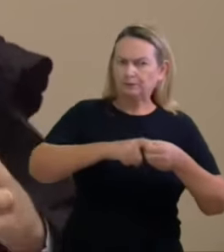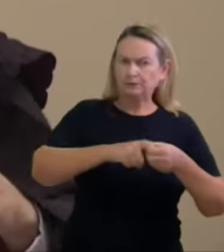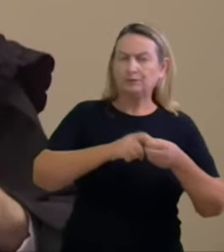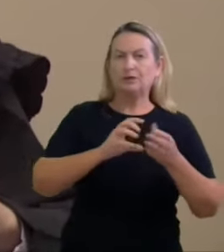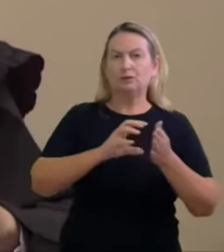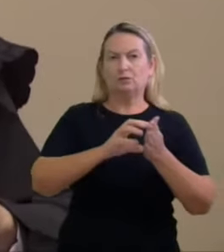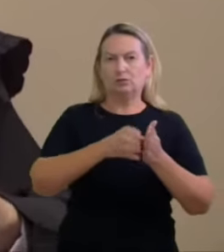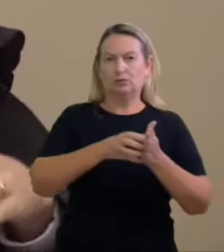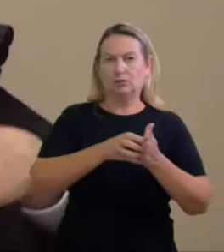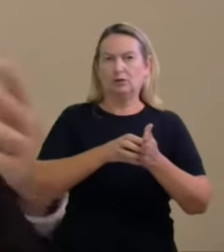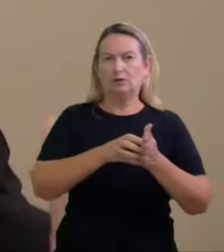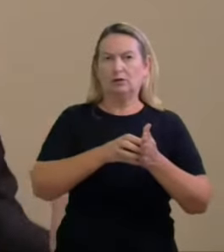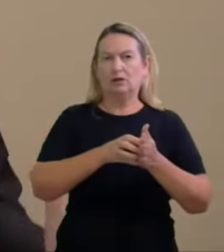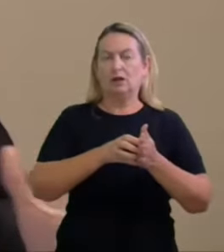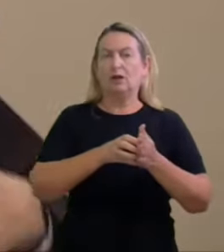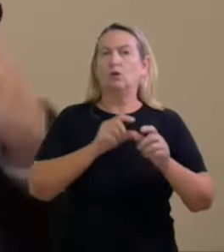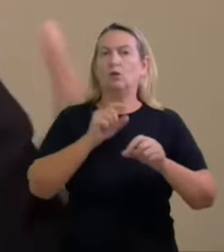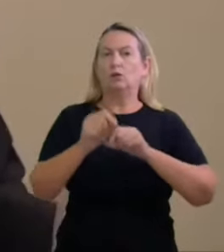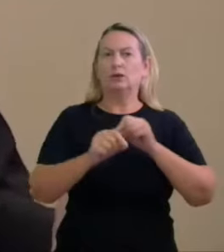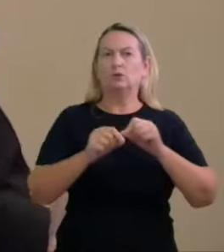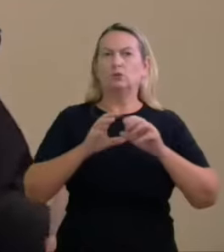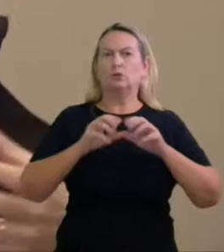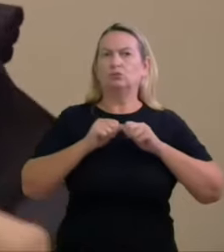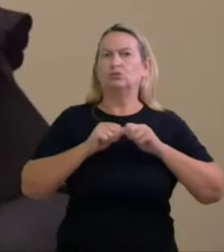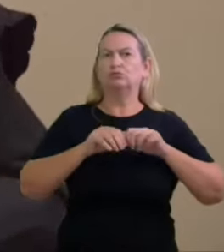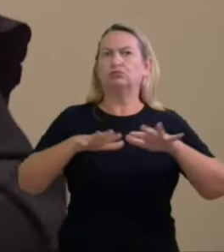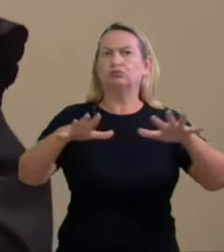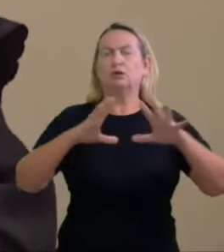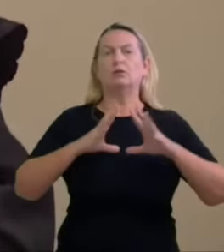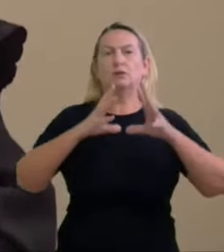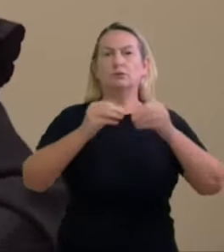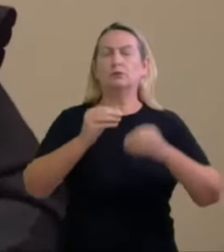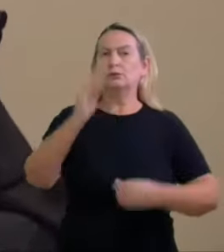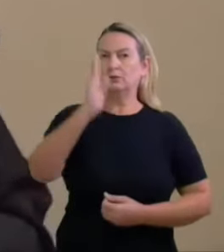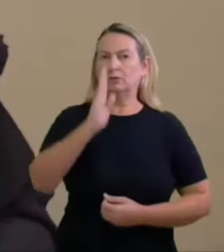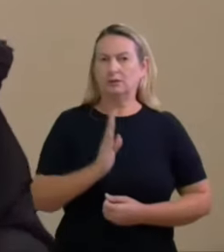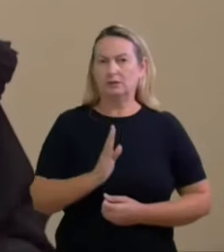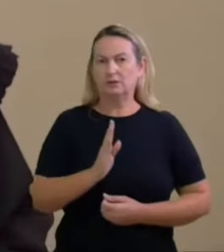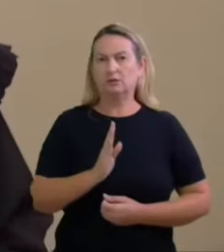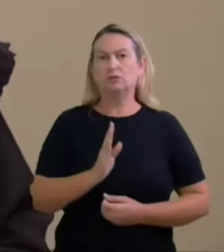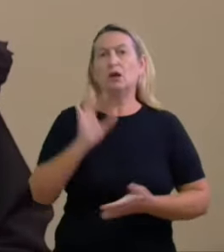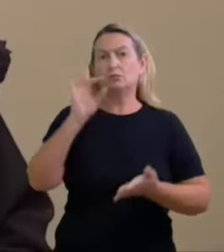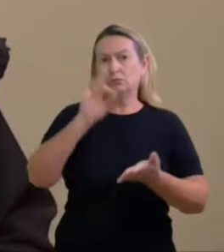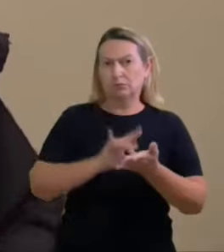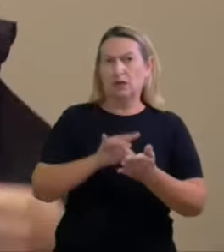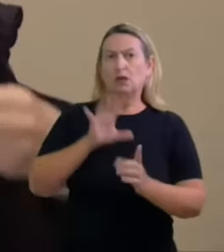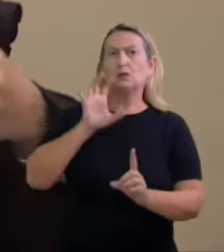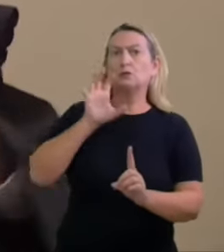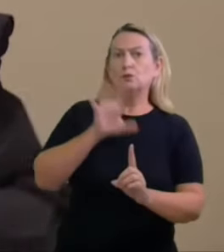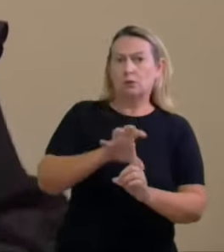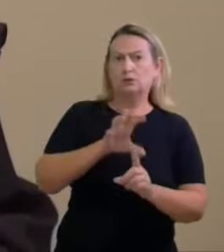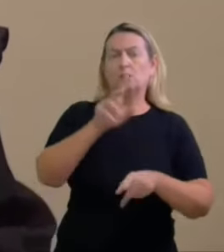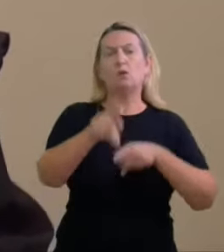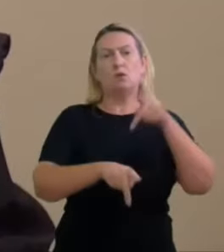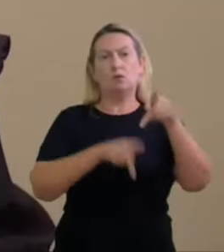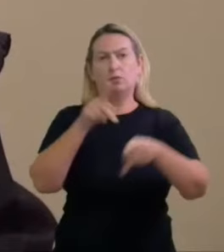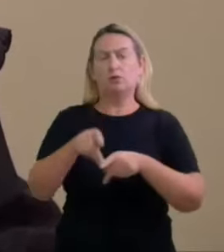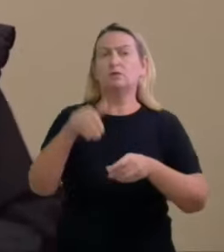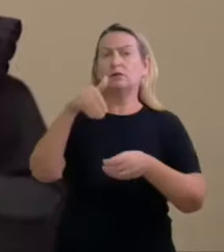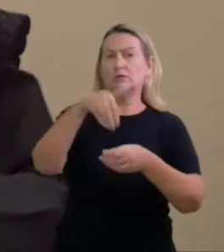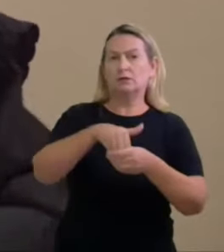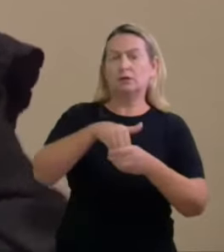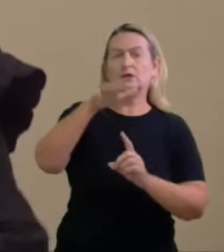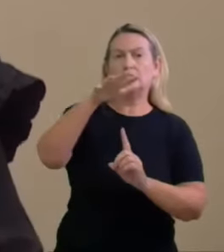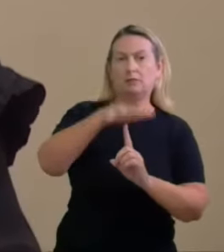que ele tomou devido toda a sua dimensão para o Brasil inteiro ele certamente afetou o eleitorado aqui no Paraná então ele impactou